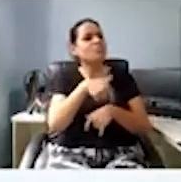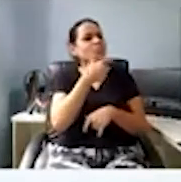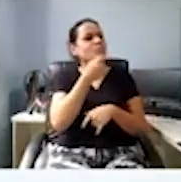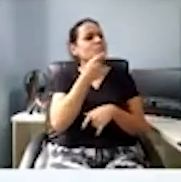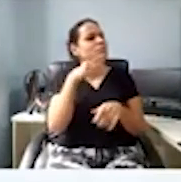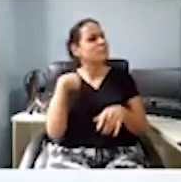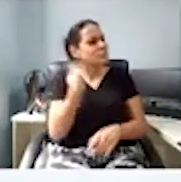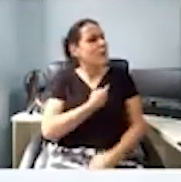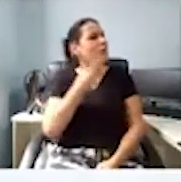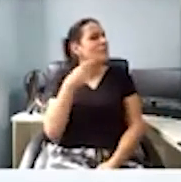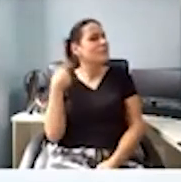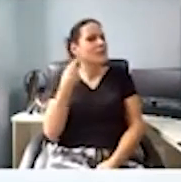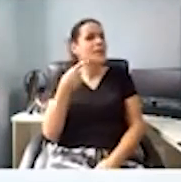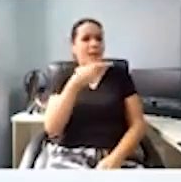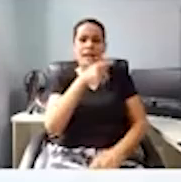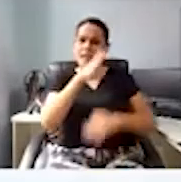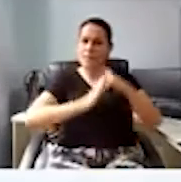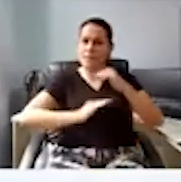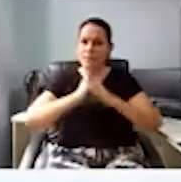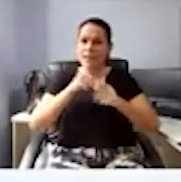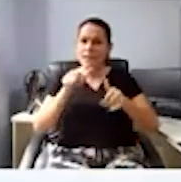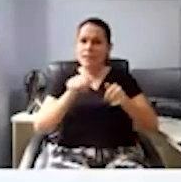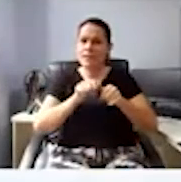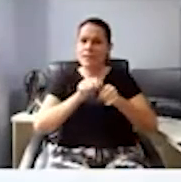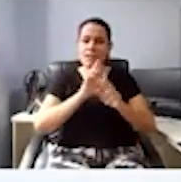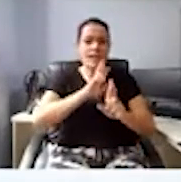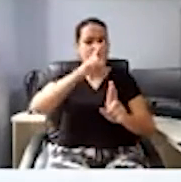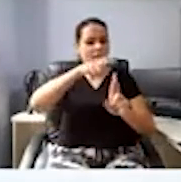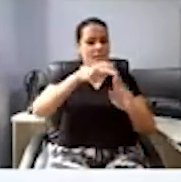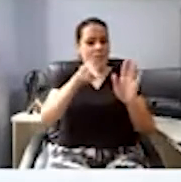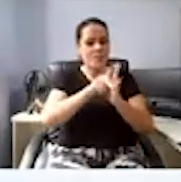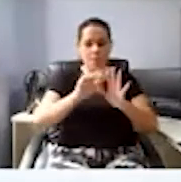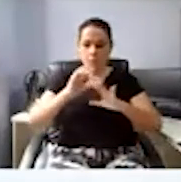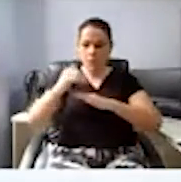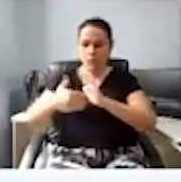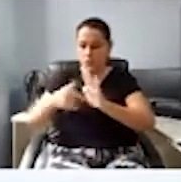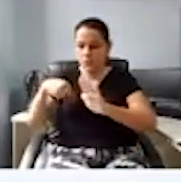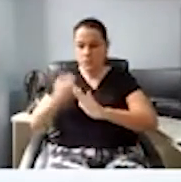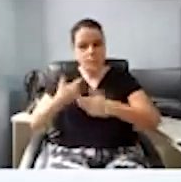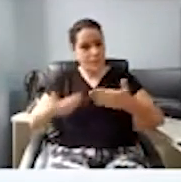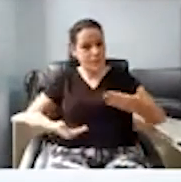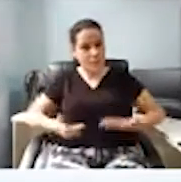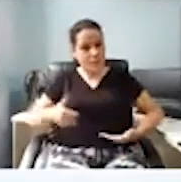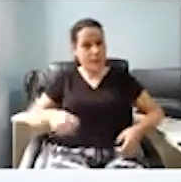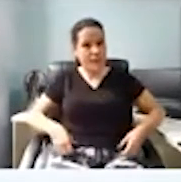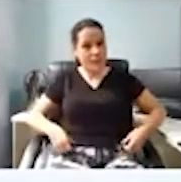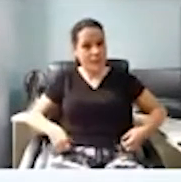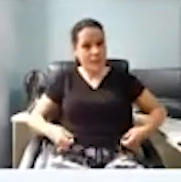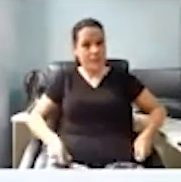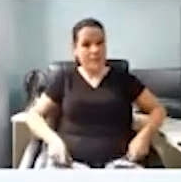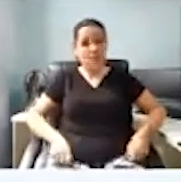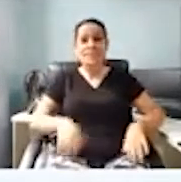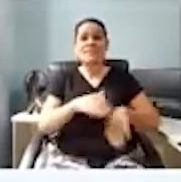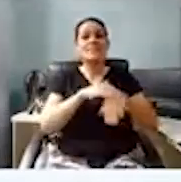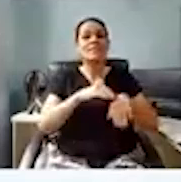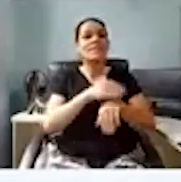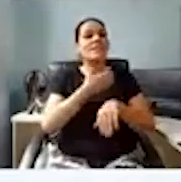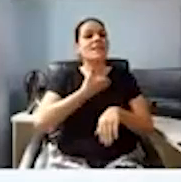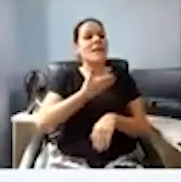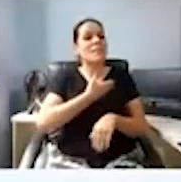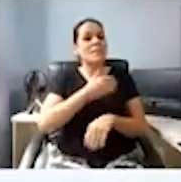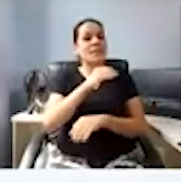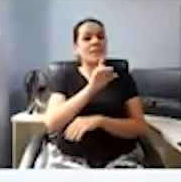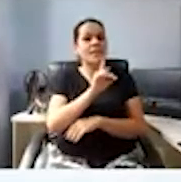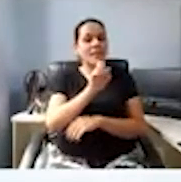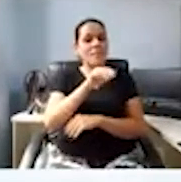que nos representa a todos, os trabalhadores. Estamos falando aqui com o nosso companheiro Denilson